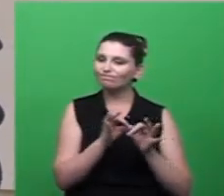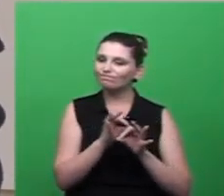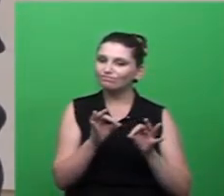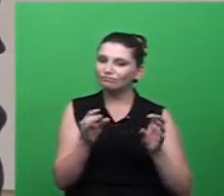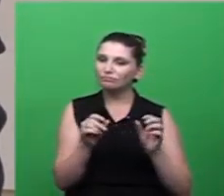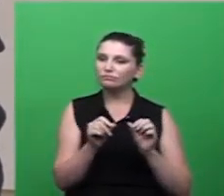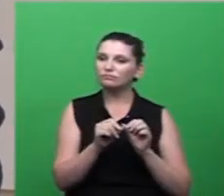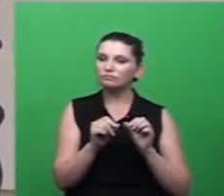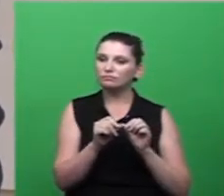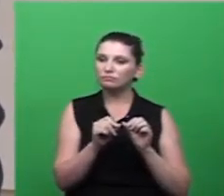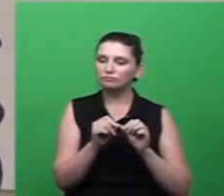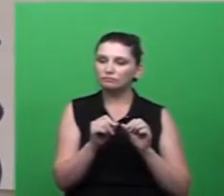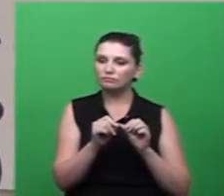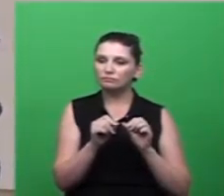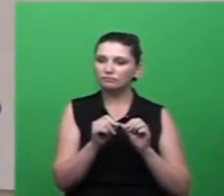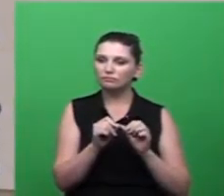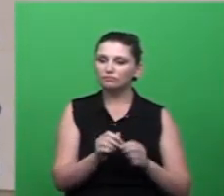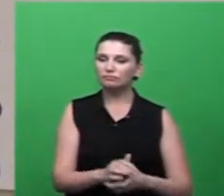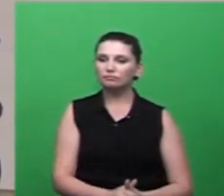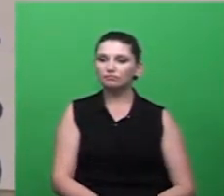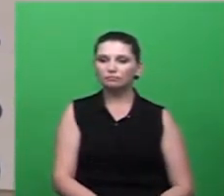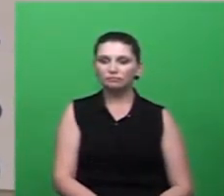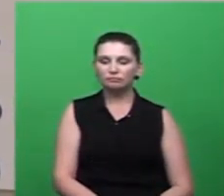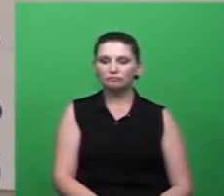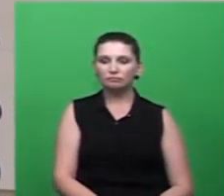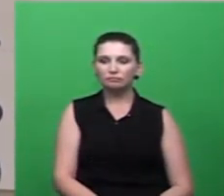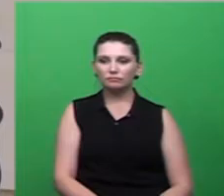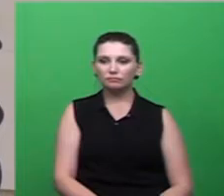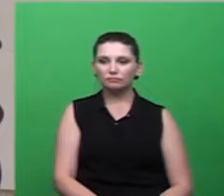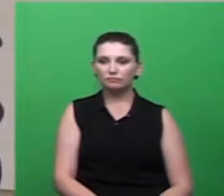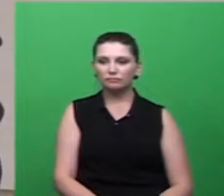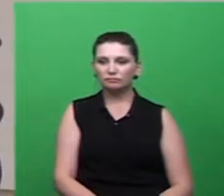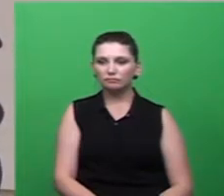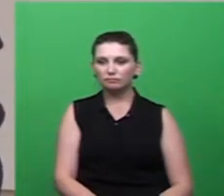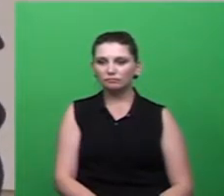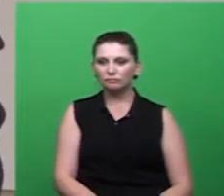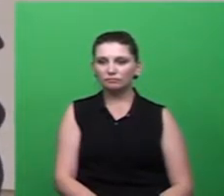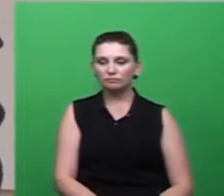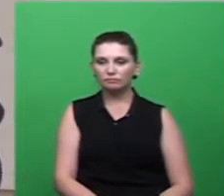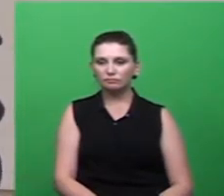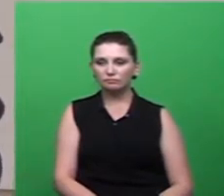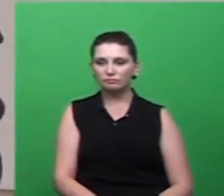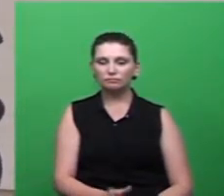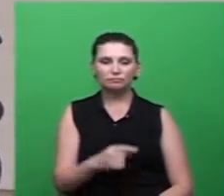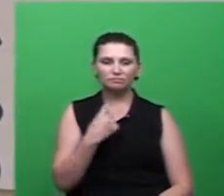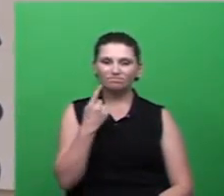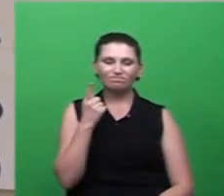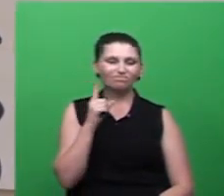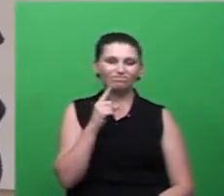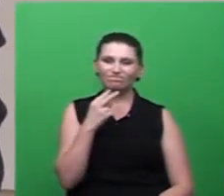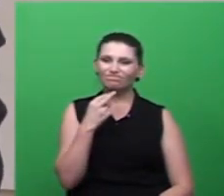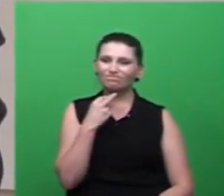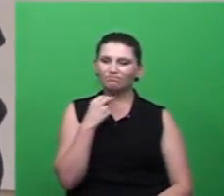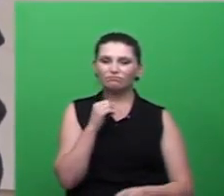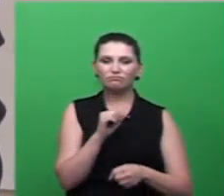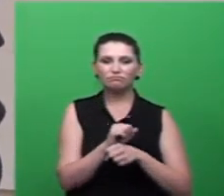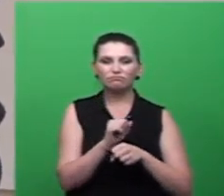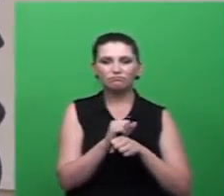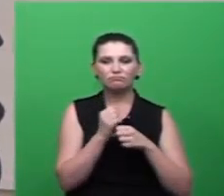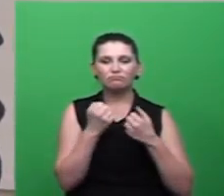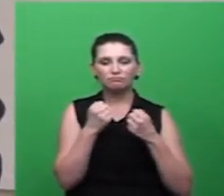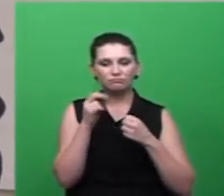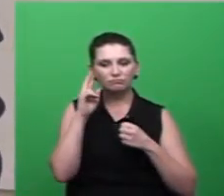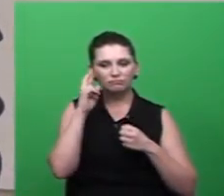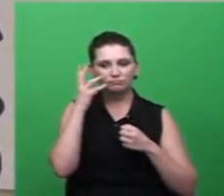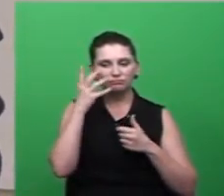igual estivemos lá com a Selma não foi feito nada então não podemos esperar porque eu também quero dizer que esse